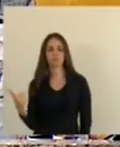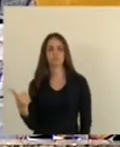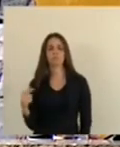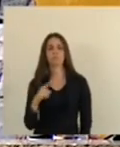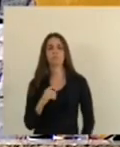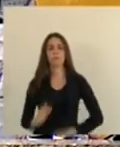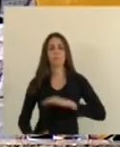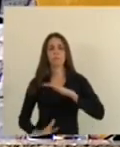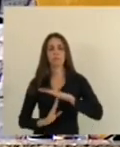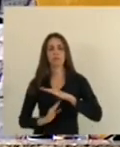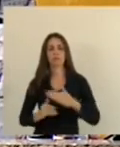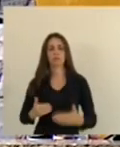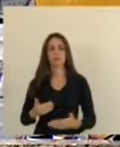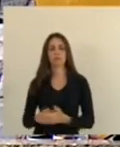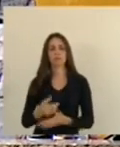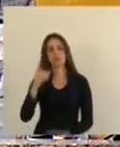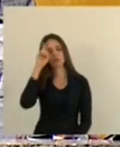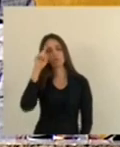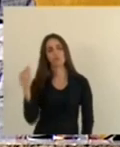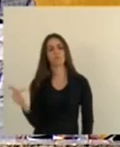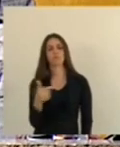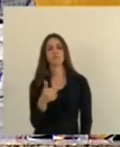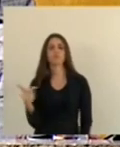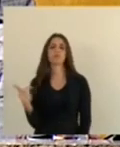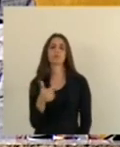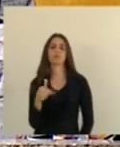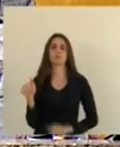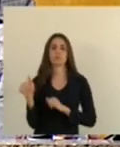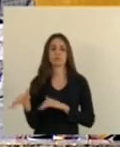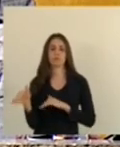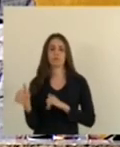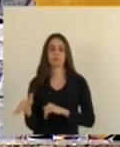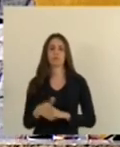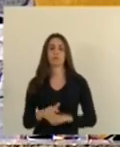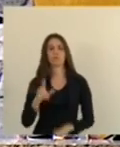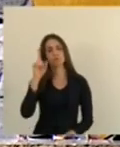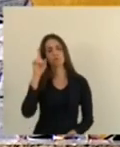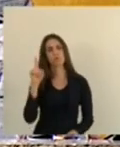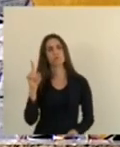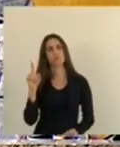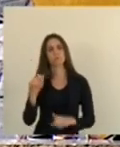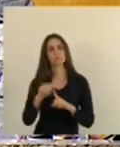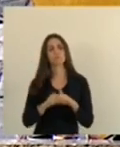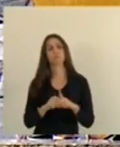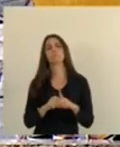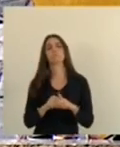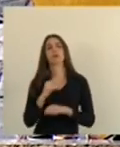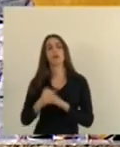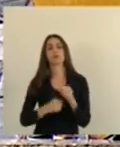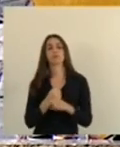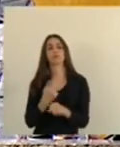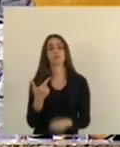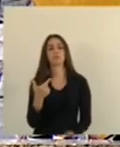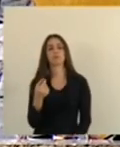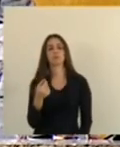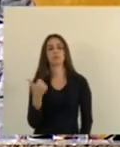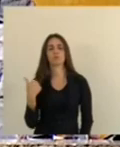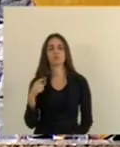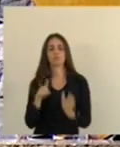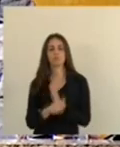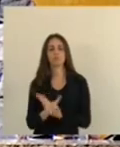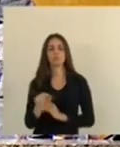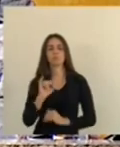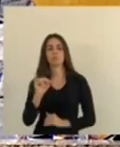prazo Até o dia 22 de setembro De 2021 Pergunta Ao deputado Doutor Emílio